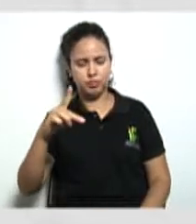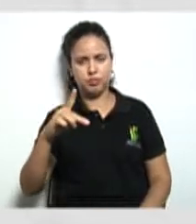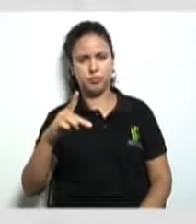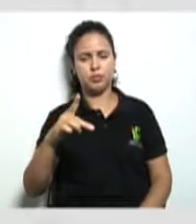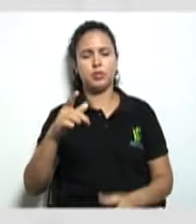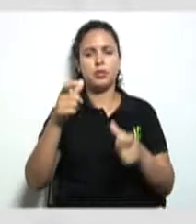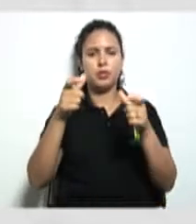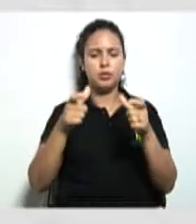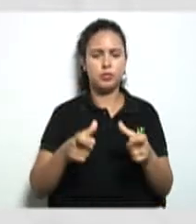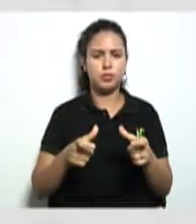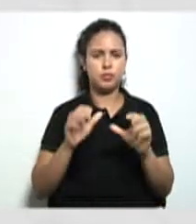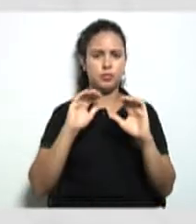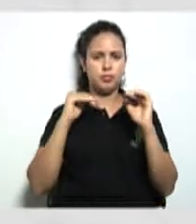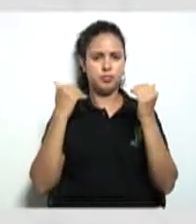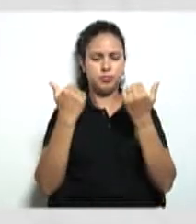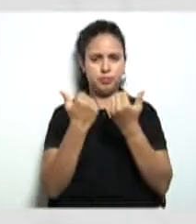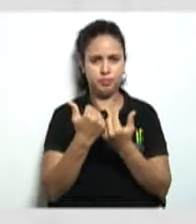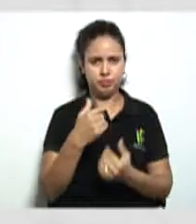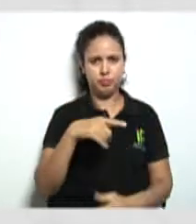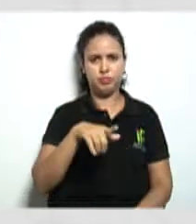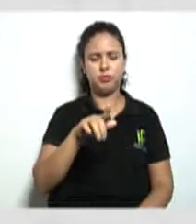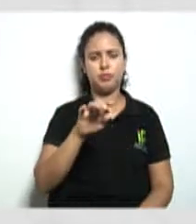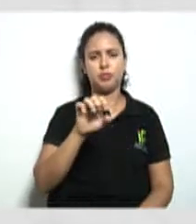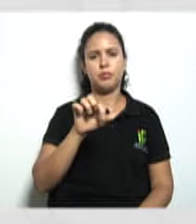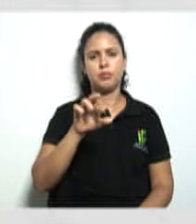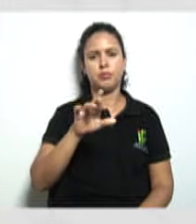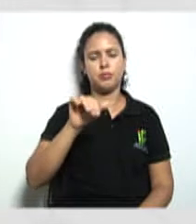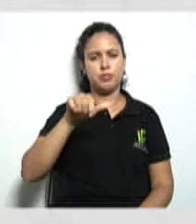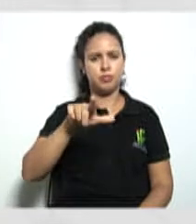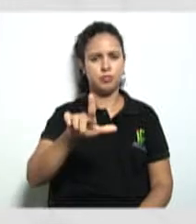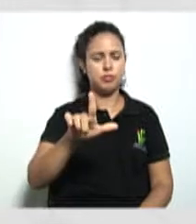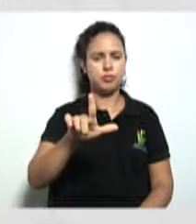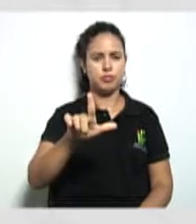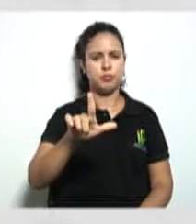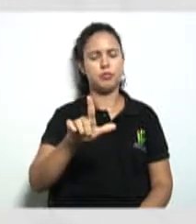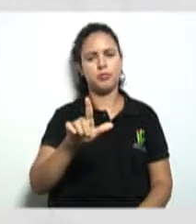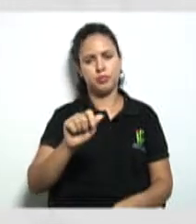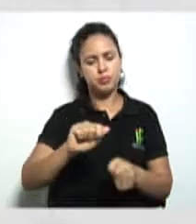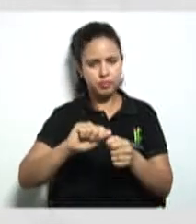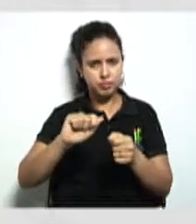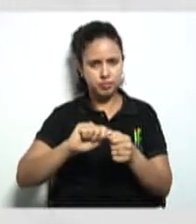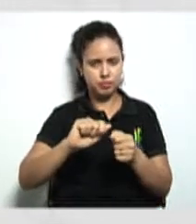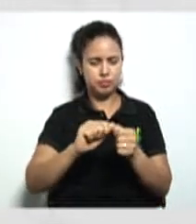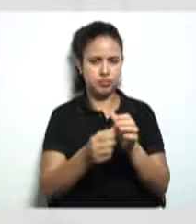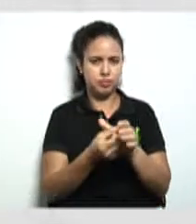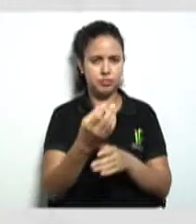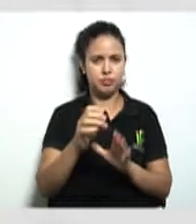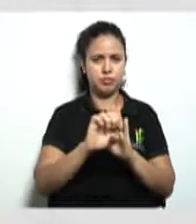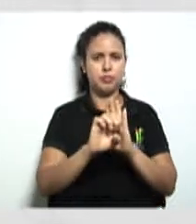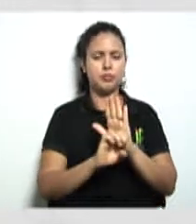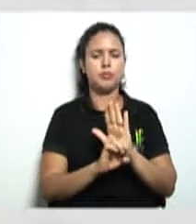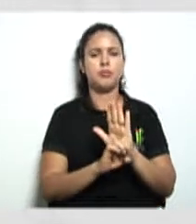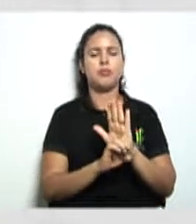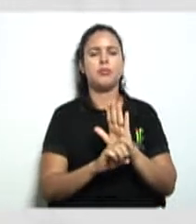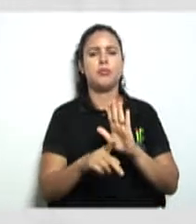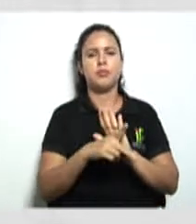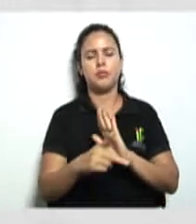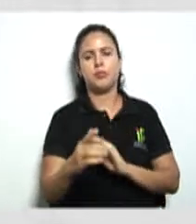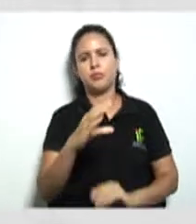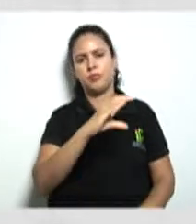aonde? na assembleia geral que é onde está se construindo esse estatuto então tem que haver o que? essa